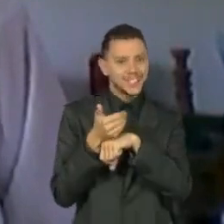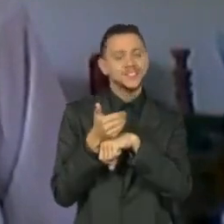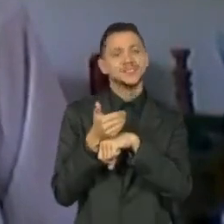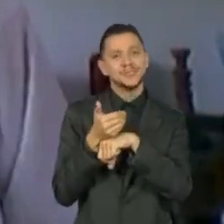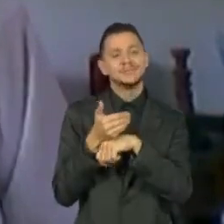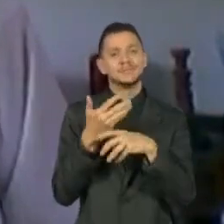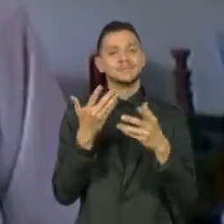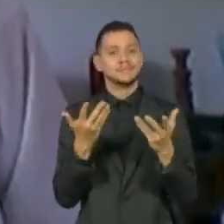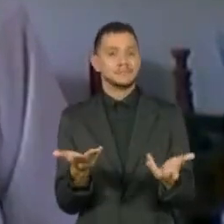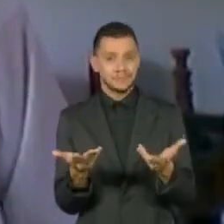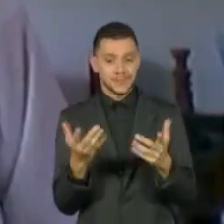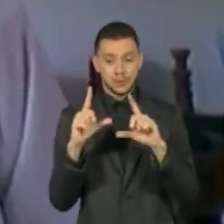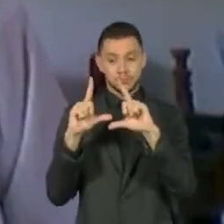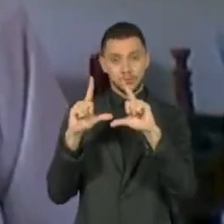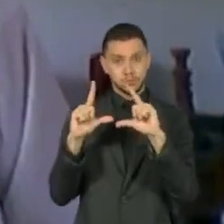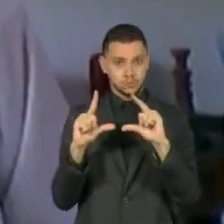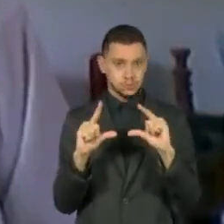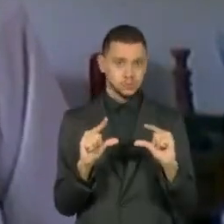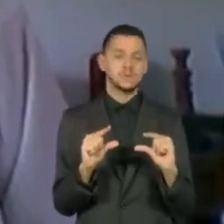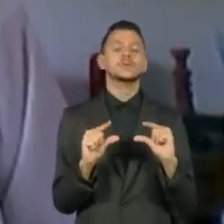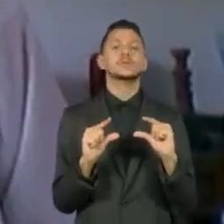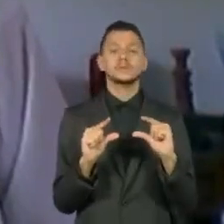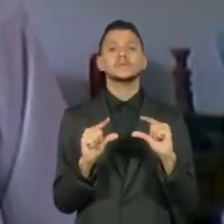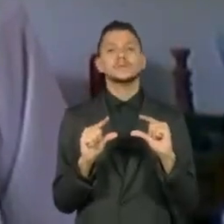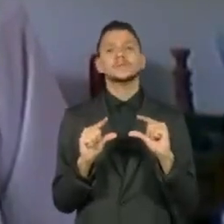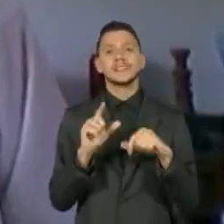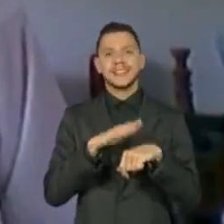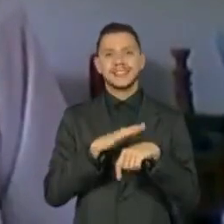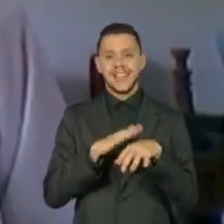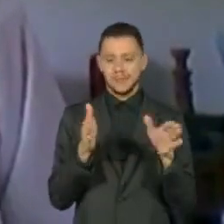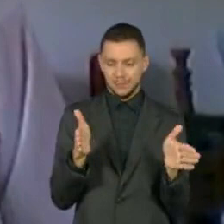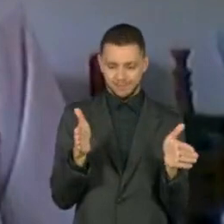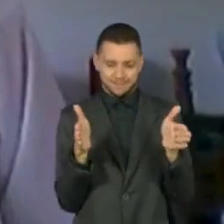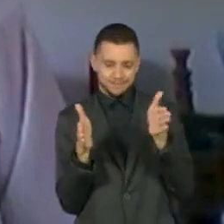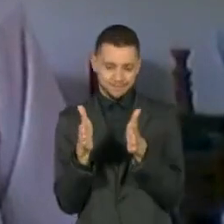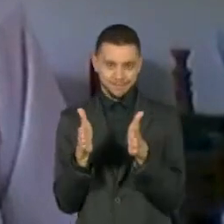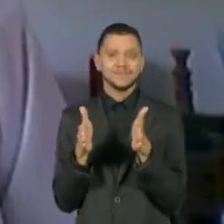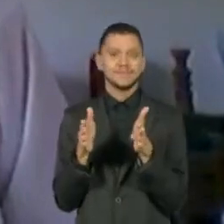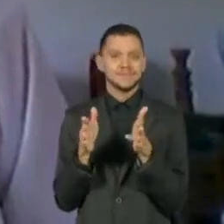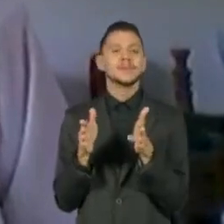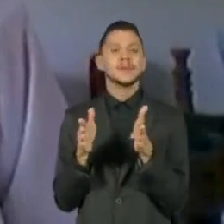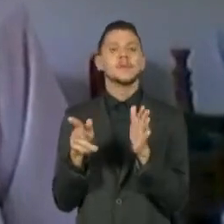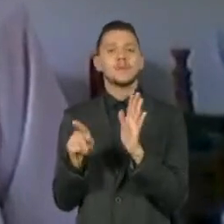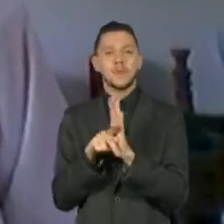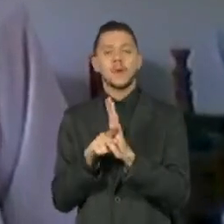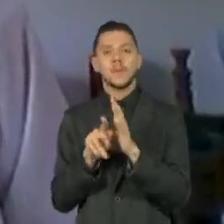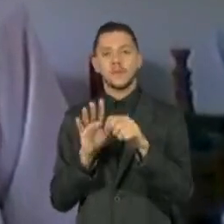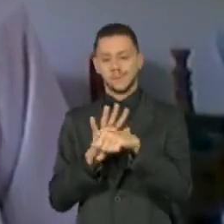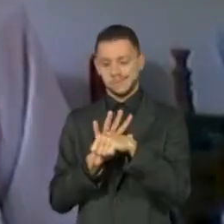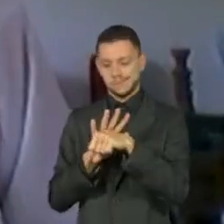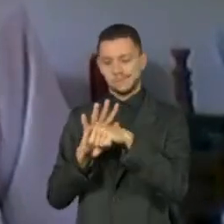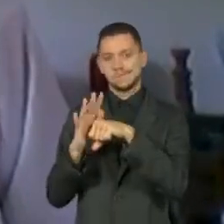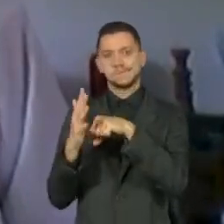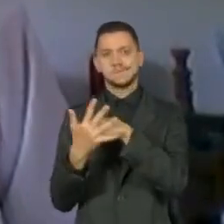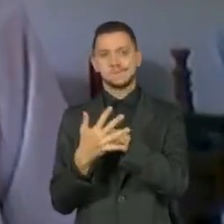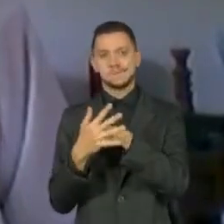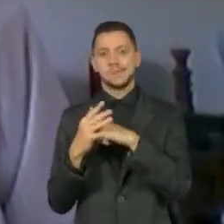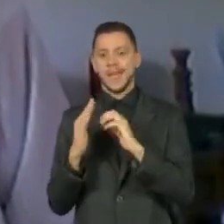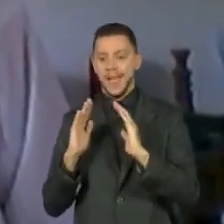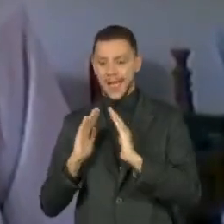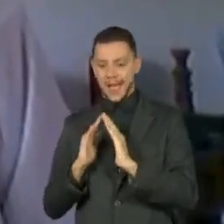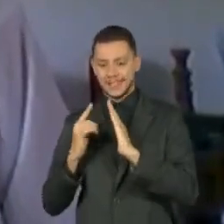essa diminuição do número de dias de quarentena é para também dar um certo